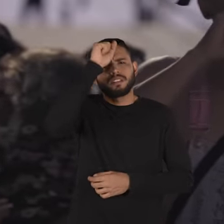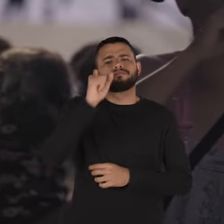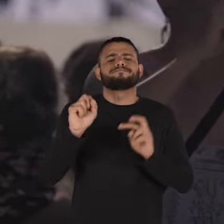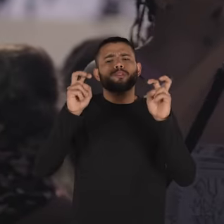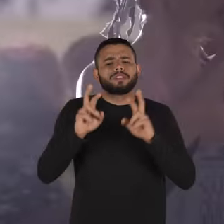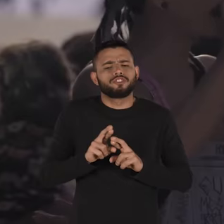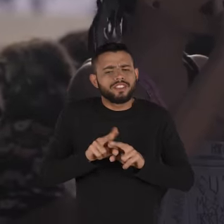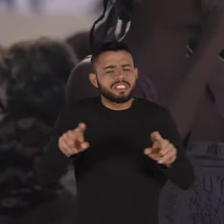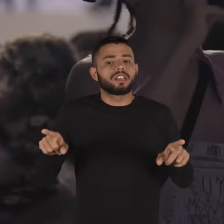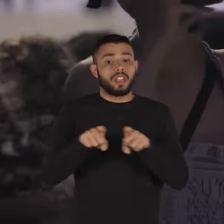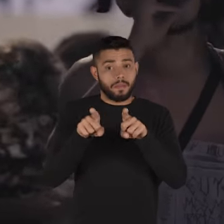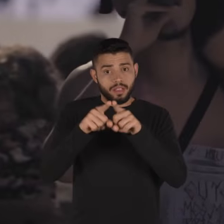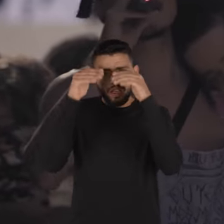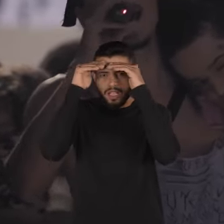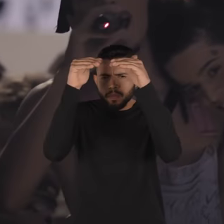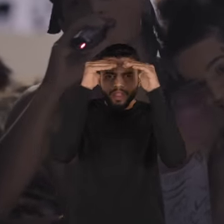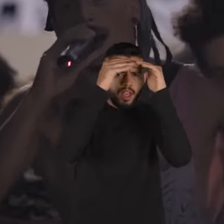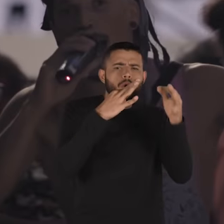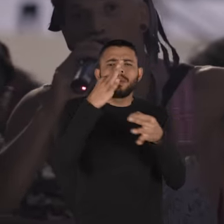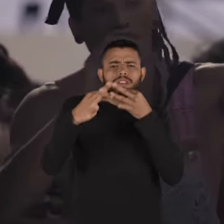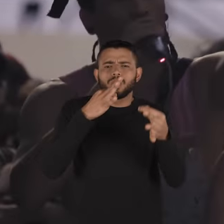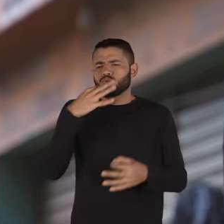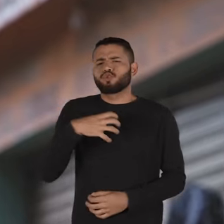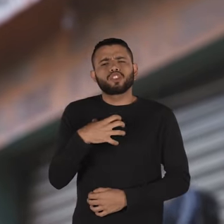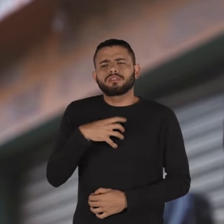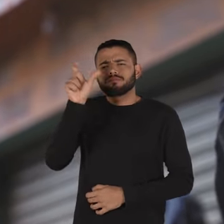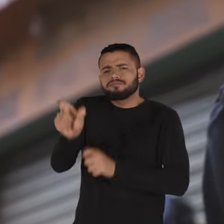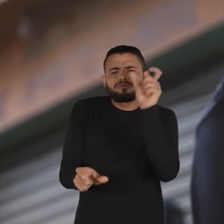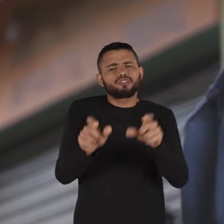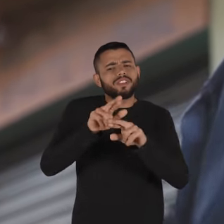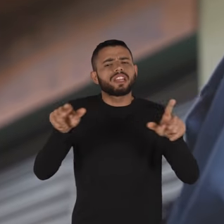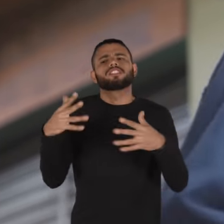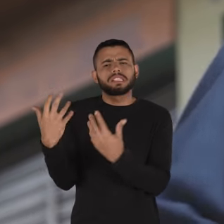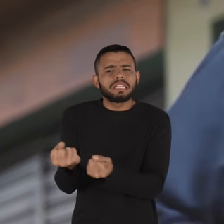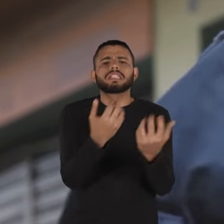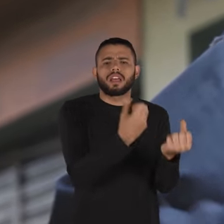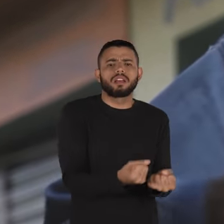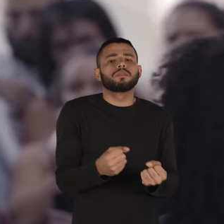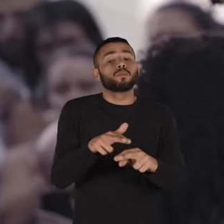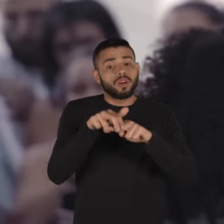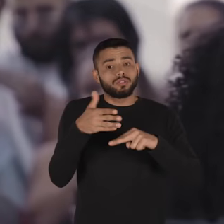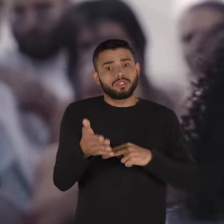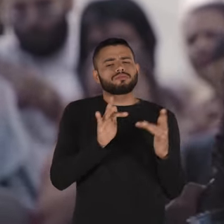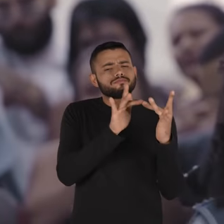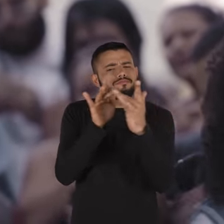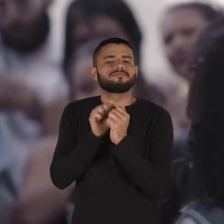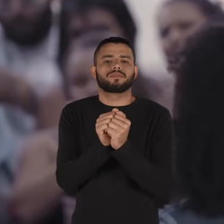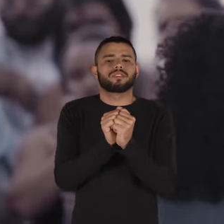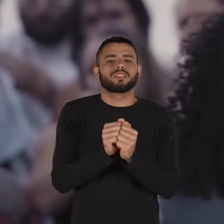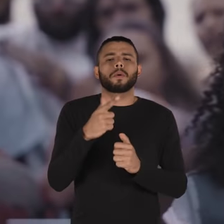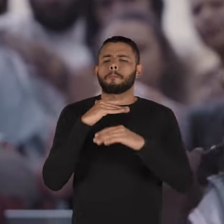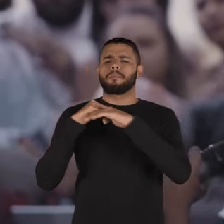aprender muito sobre a diversidade e a respeitar opiniões, aceitar jeitos, através disso, com essa convivência.